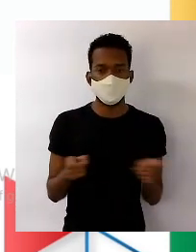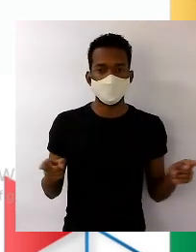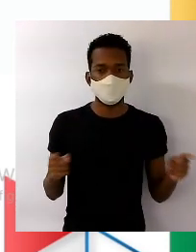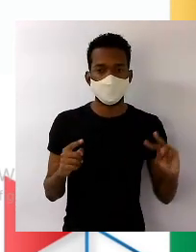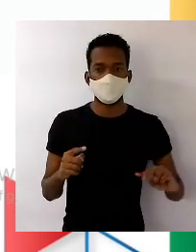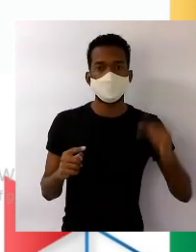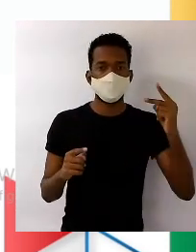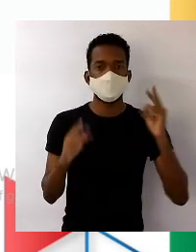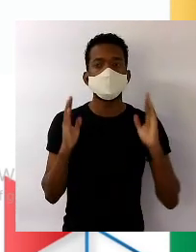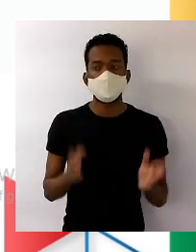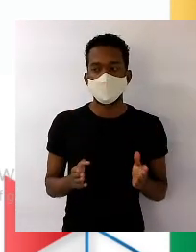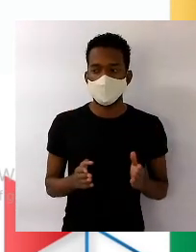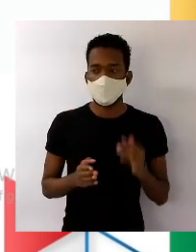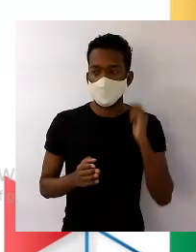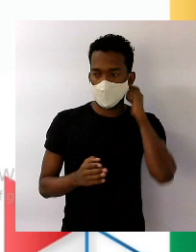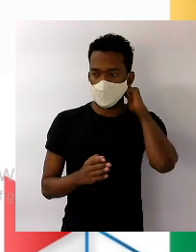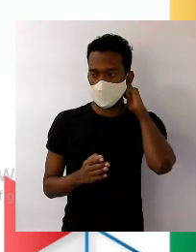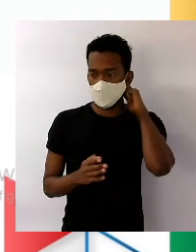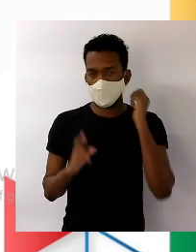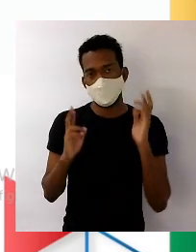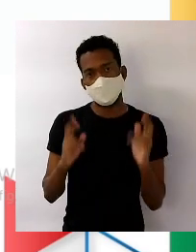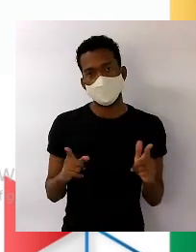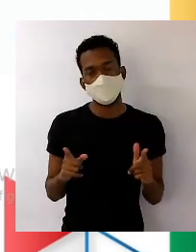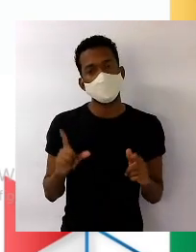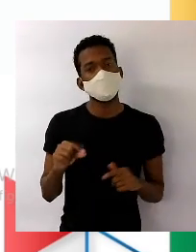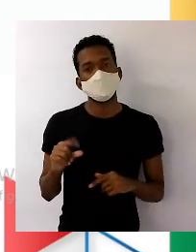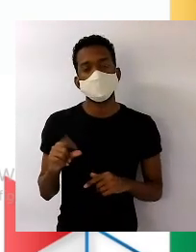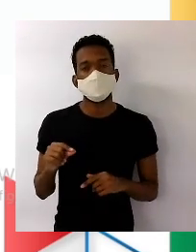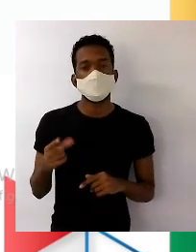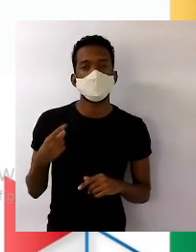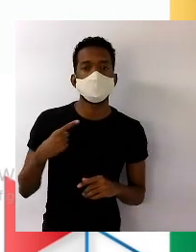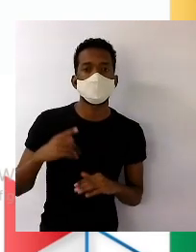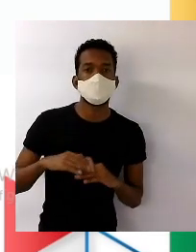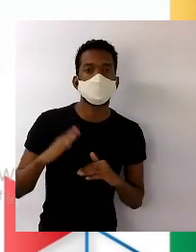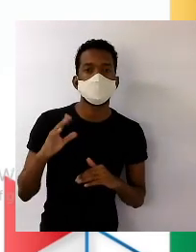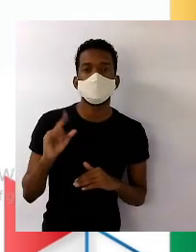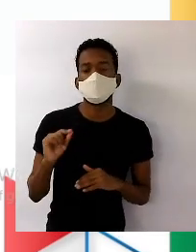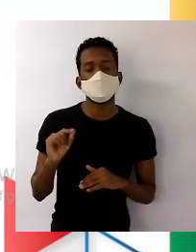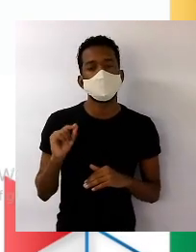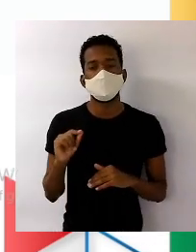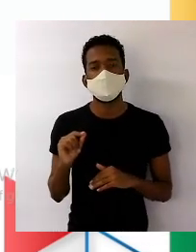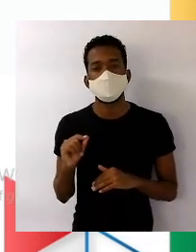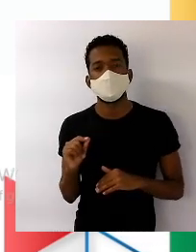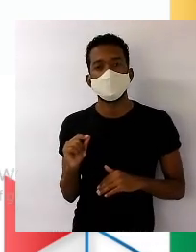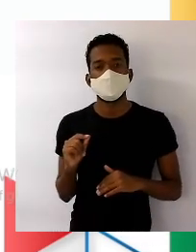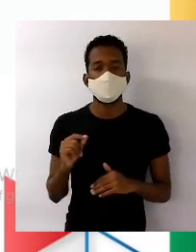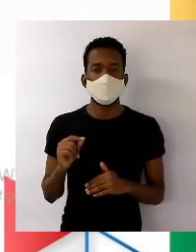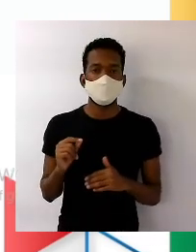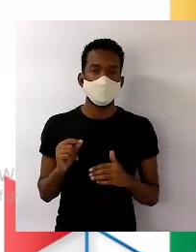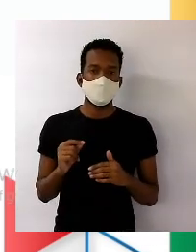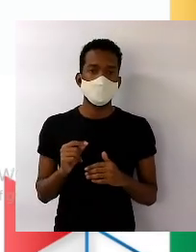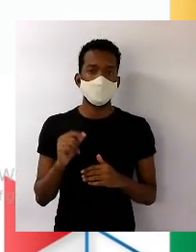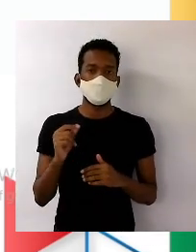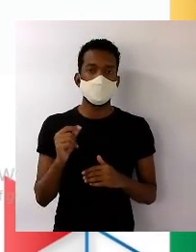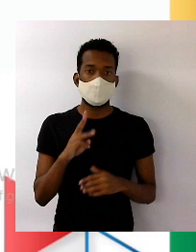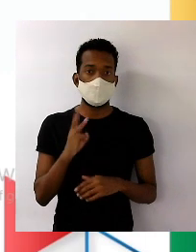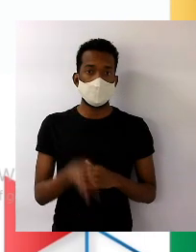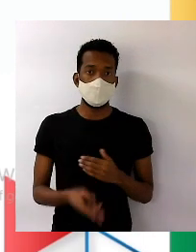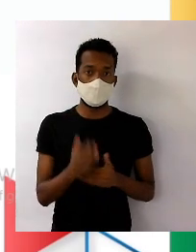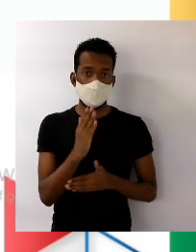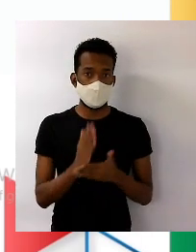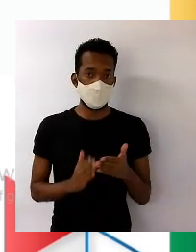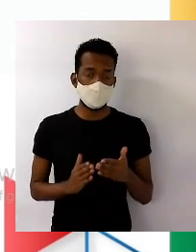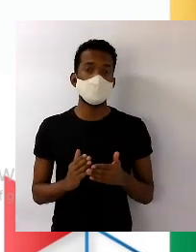década de 50. Uma diferença aí de um pouco mais de meio milhão de mulheres. E